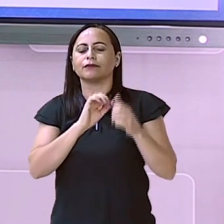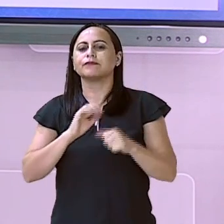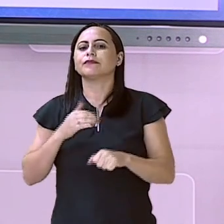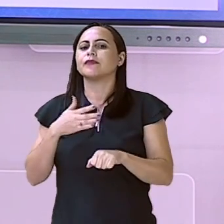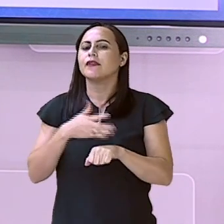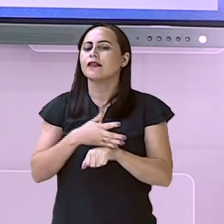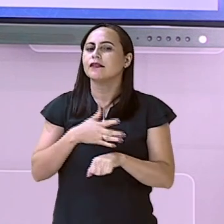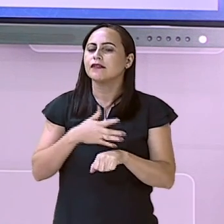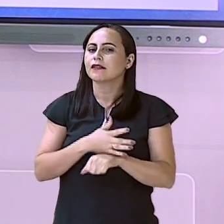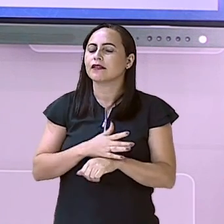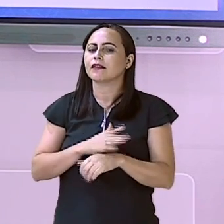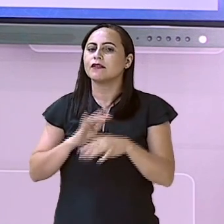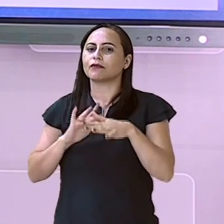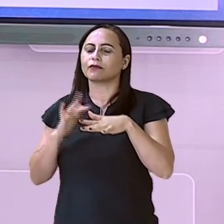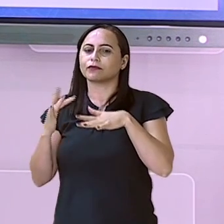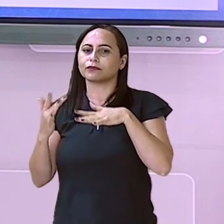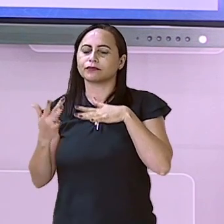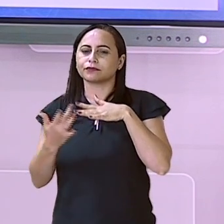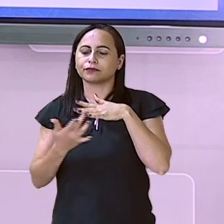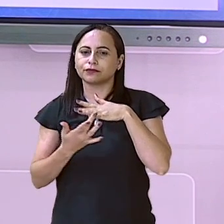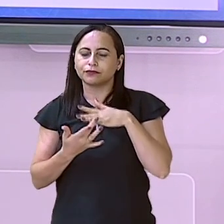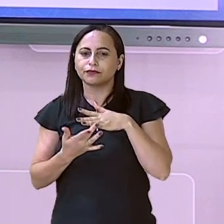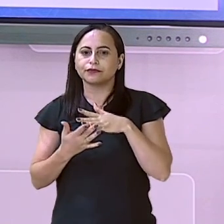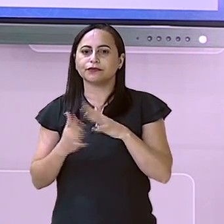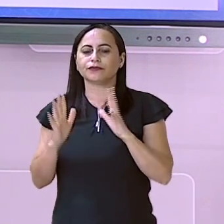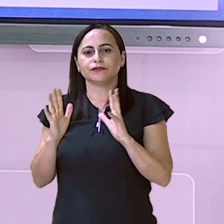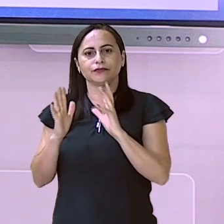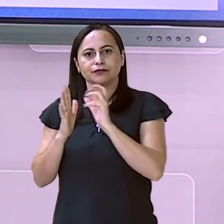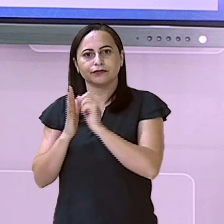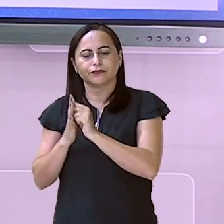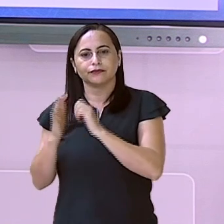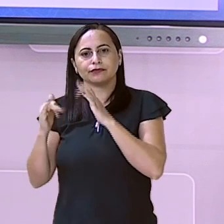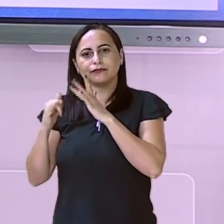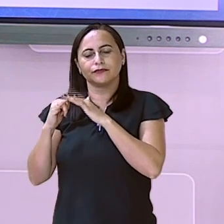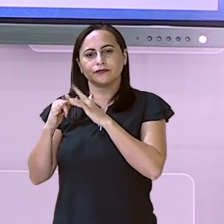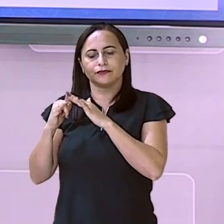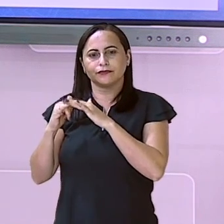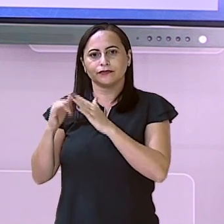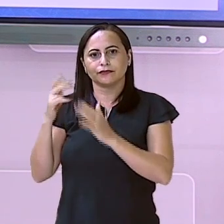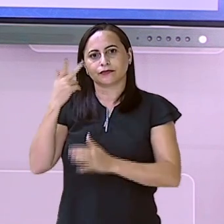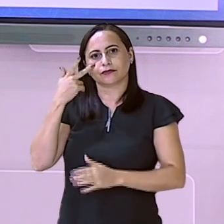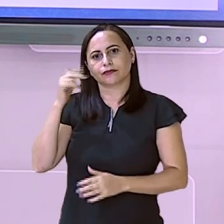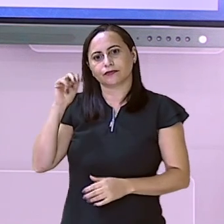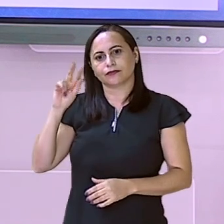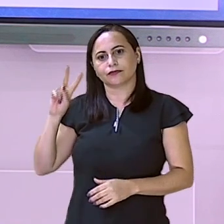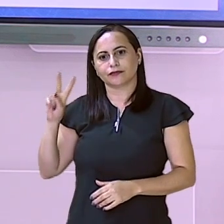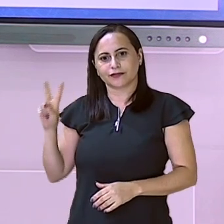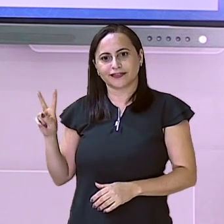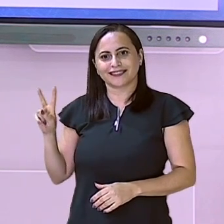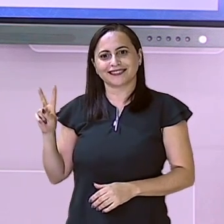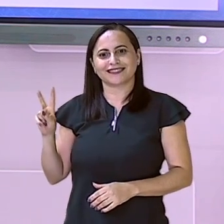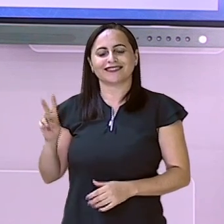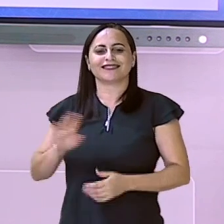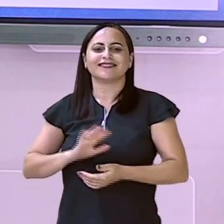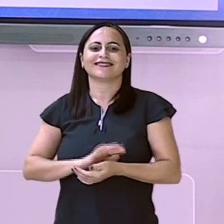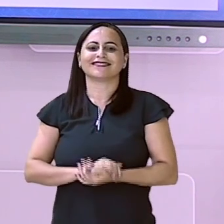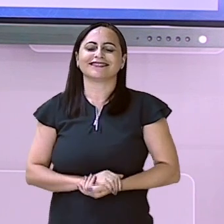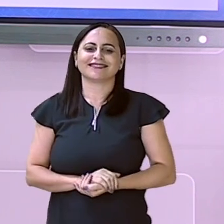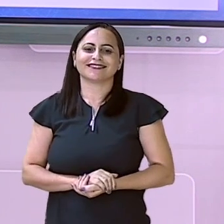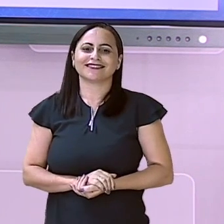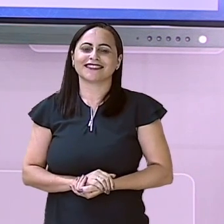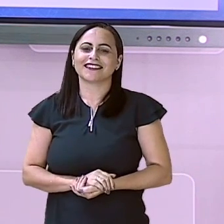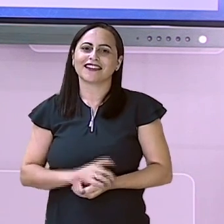tela. Acesse nossas redes sociais e se inscreva no nosso canal no YouTube SMEDGV.